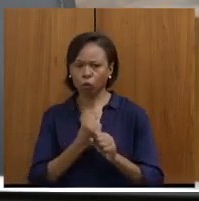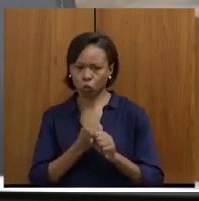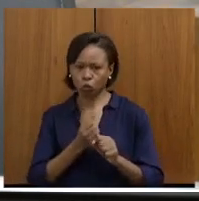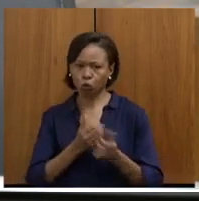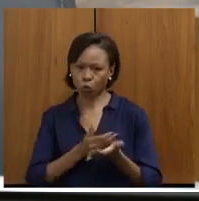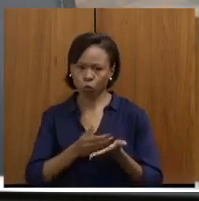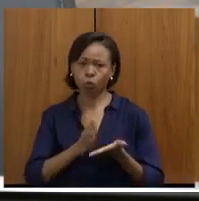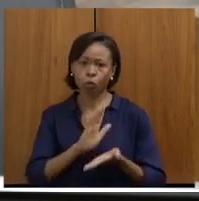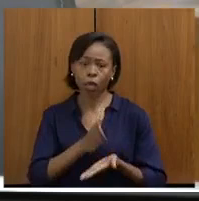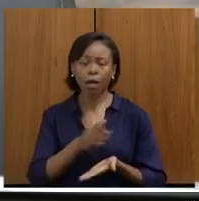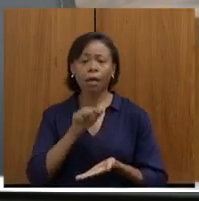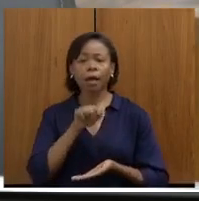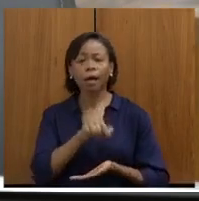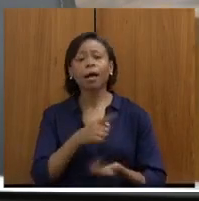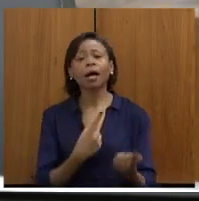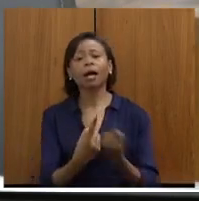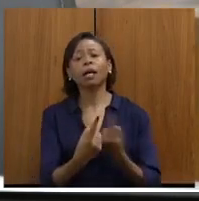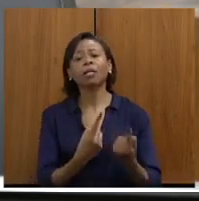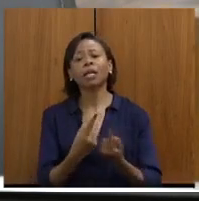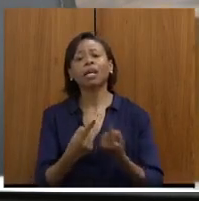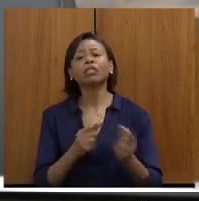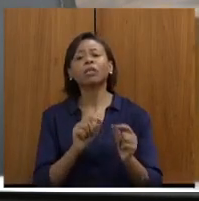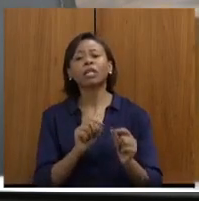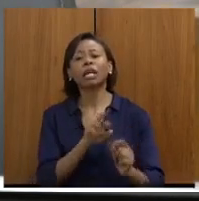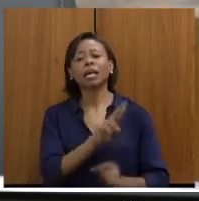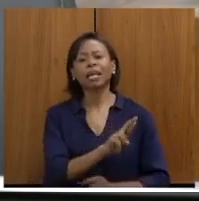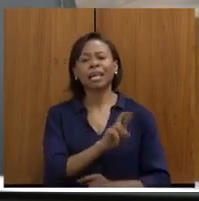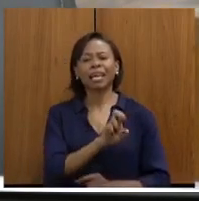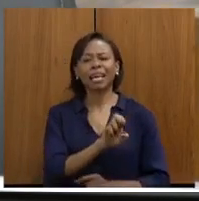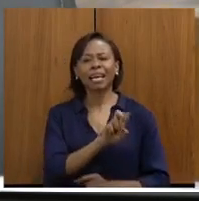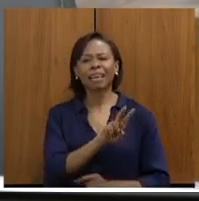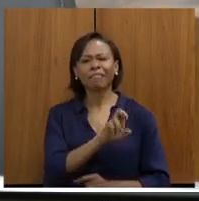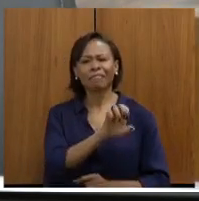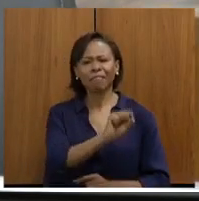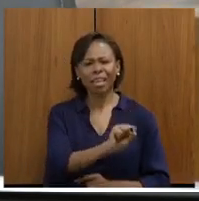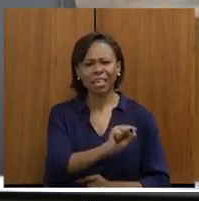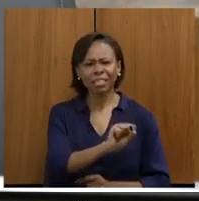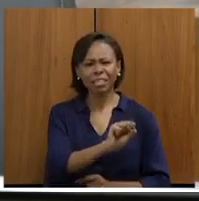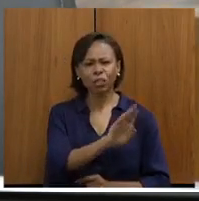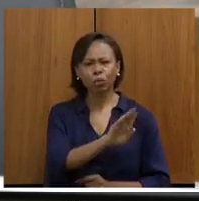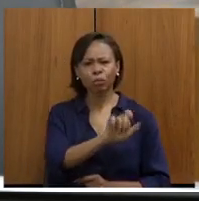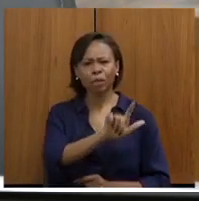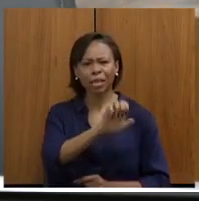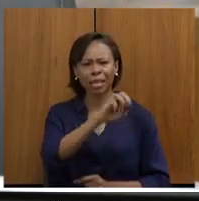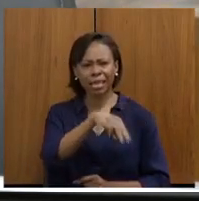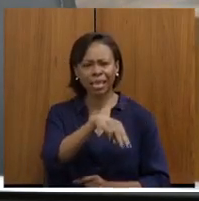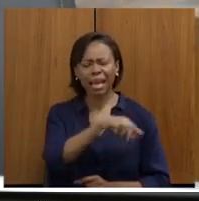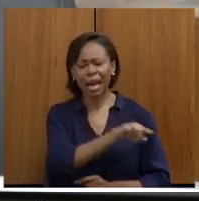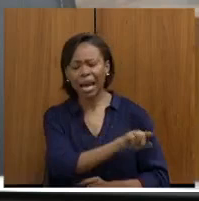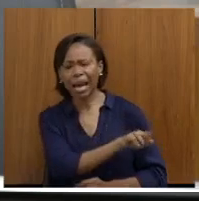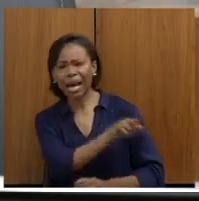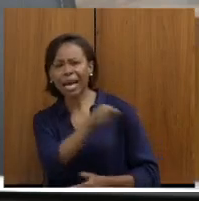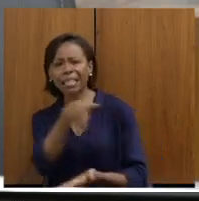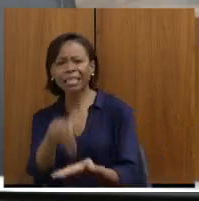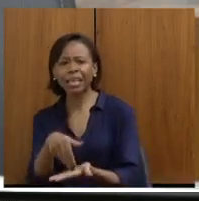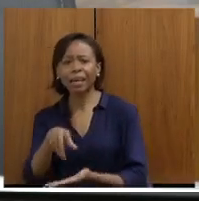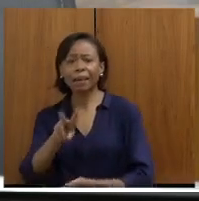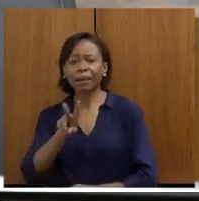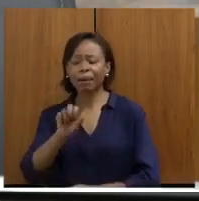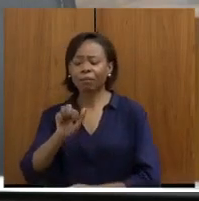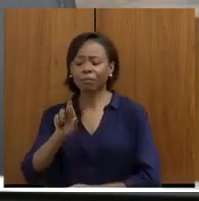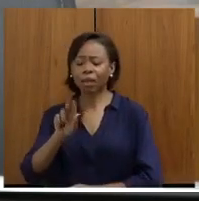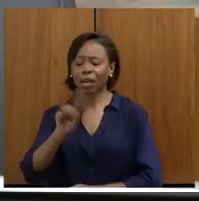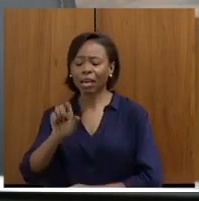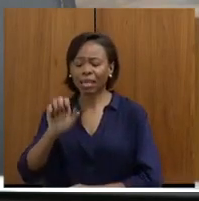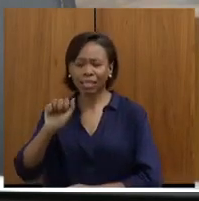que é a estrada que liga a revés do Belém à Varja Alegre, que é uma estrada também importante